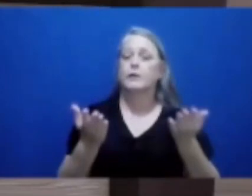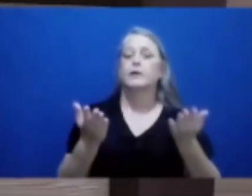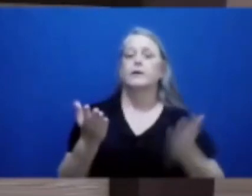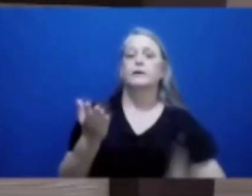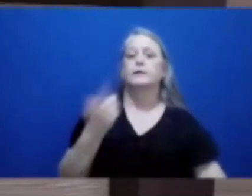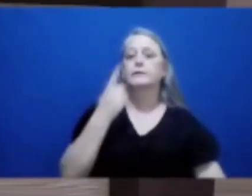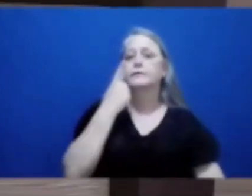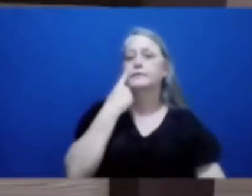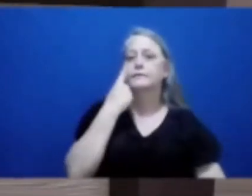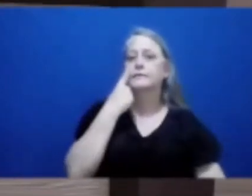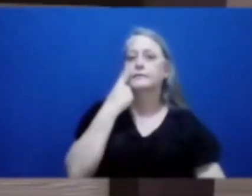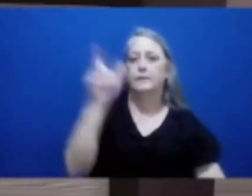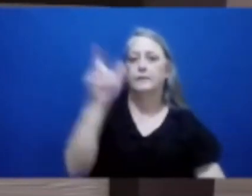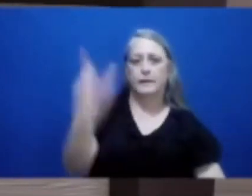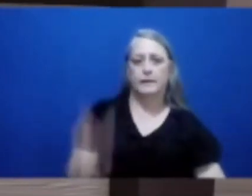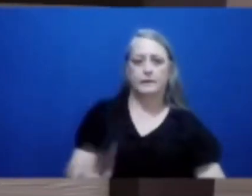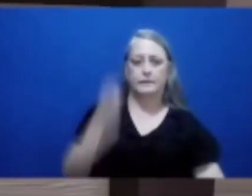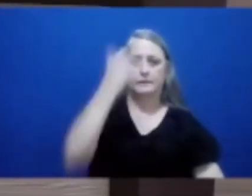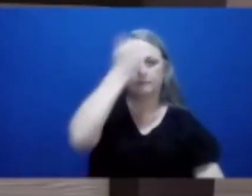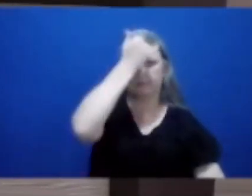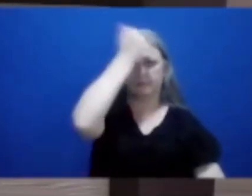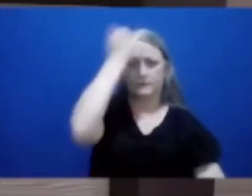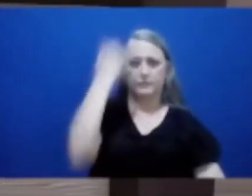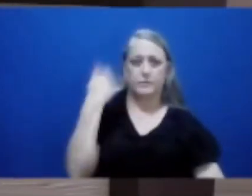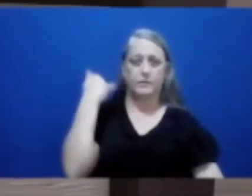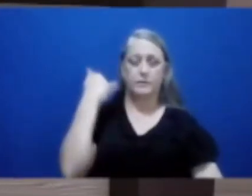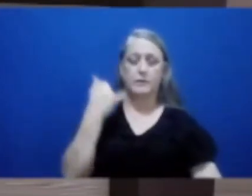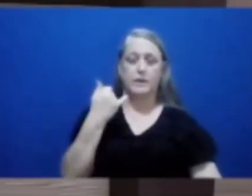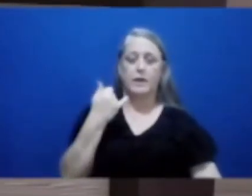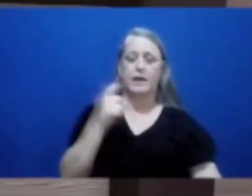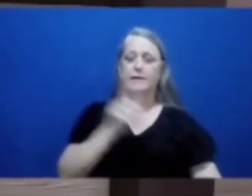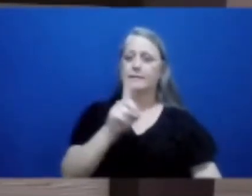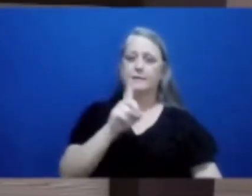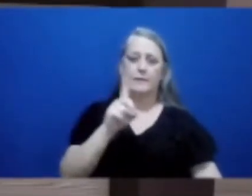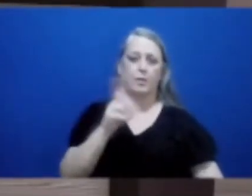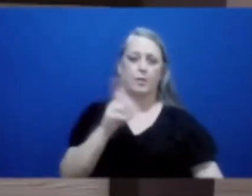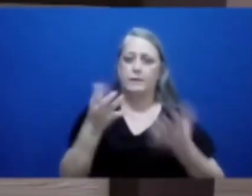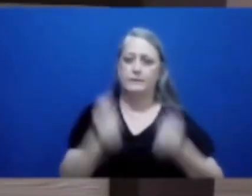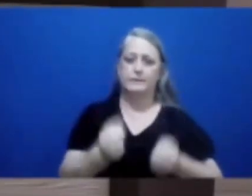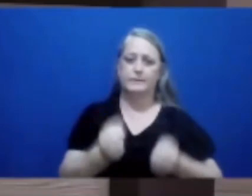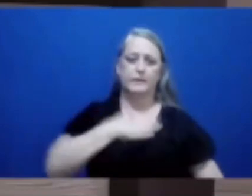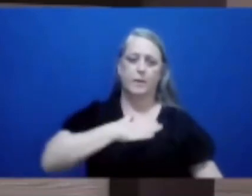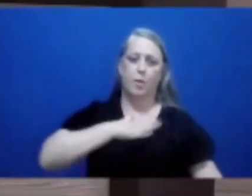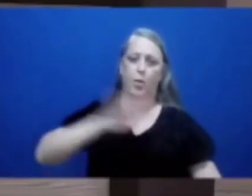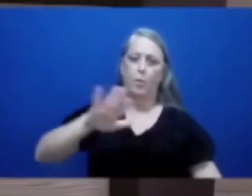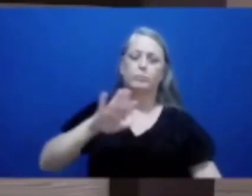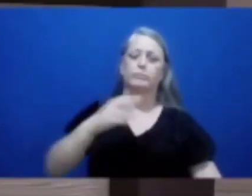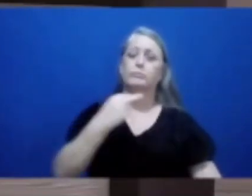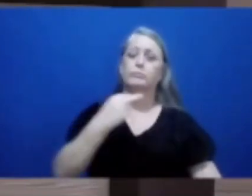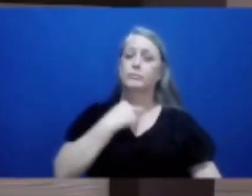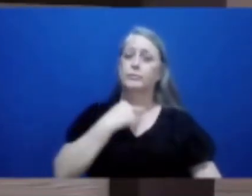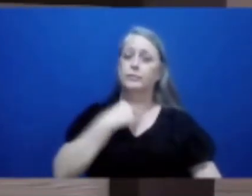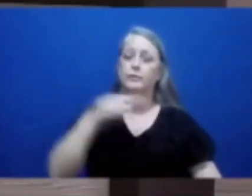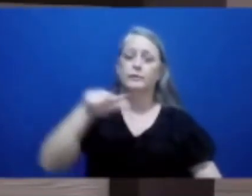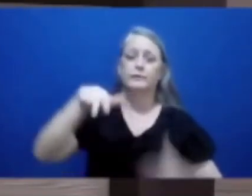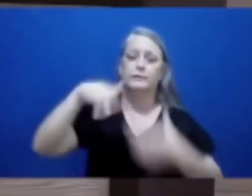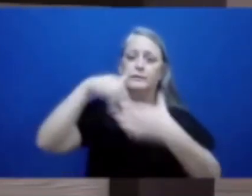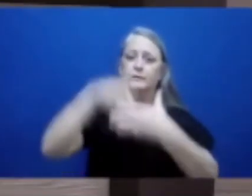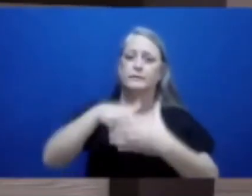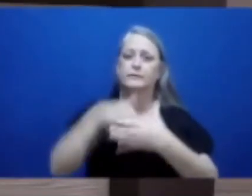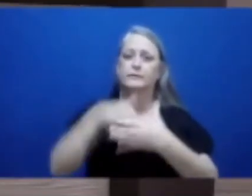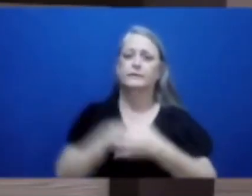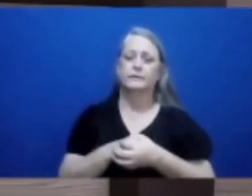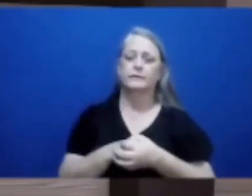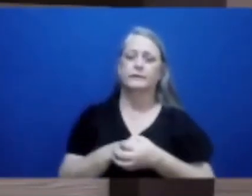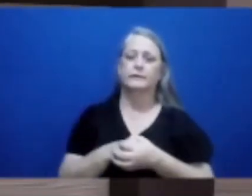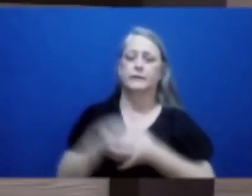contra o projeto não permite que ela use o palanque para isso, para agradar a sua trope